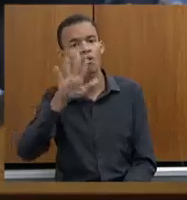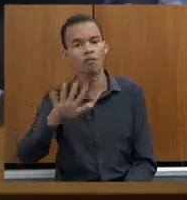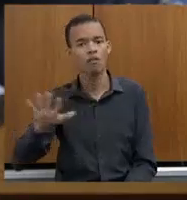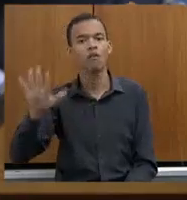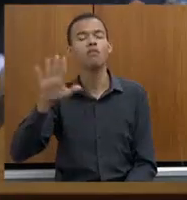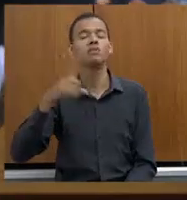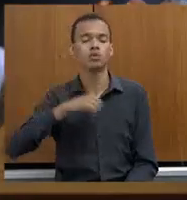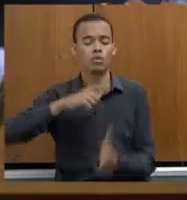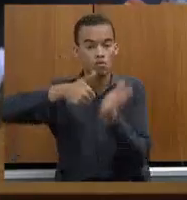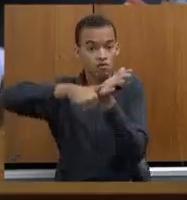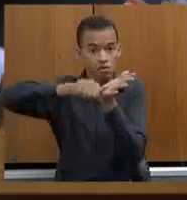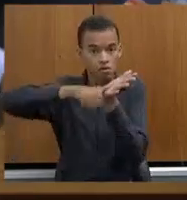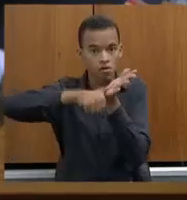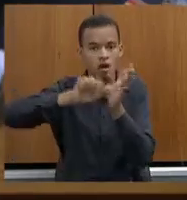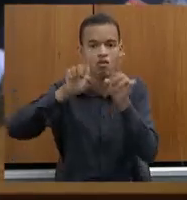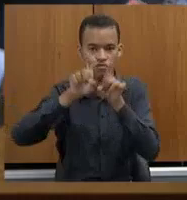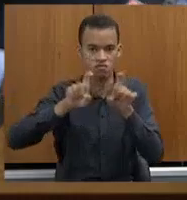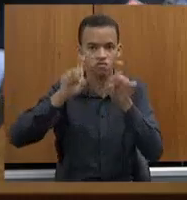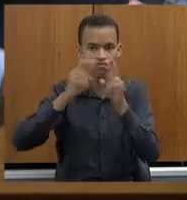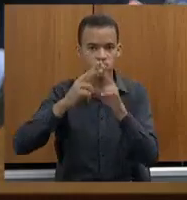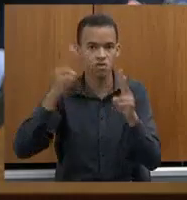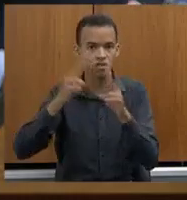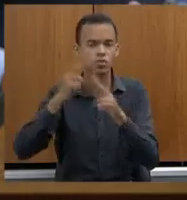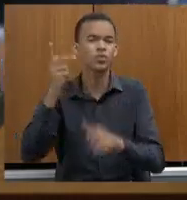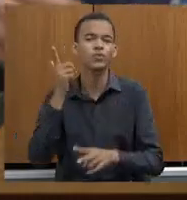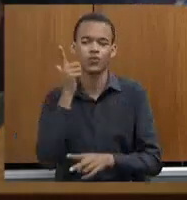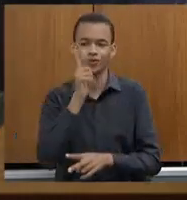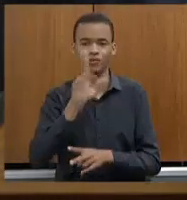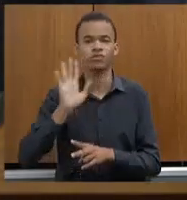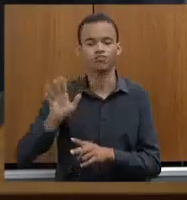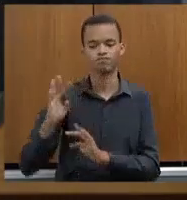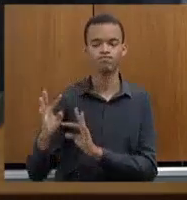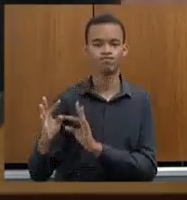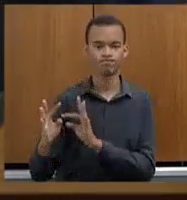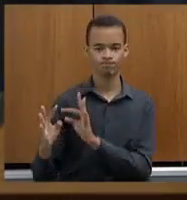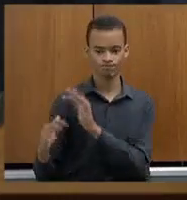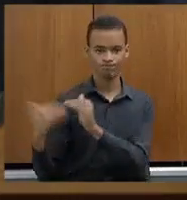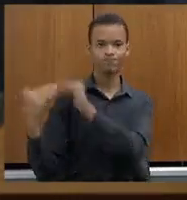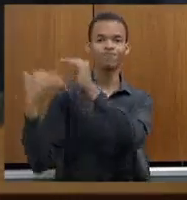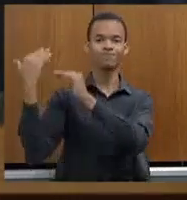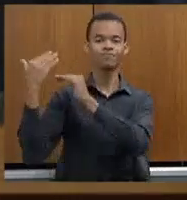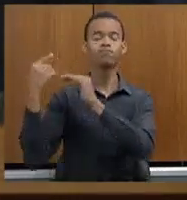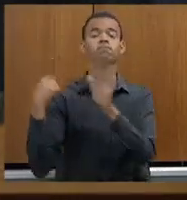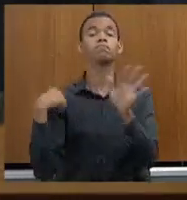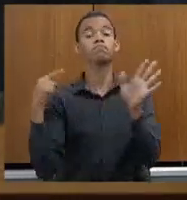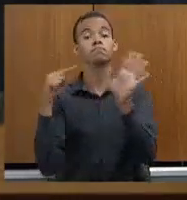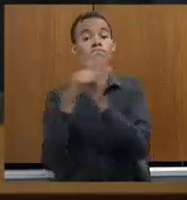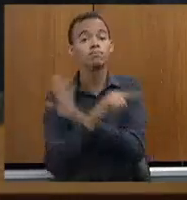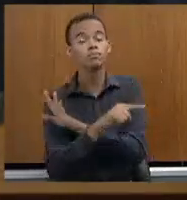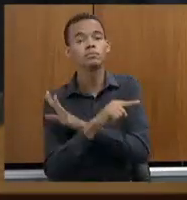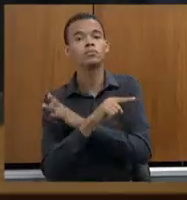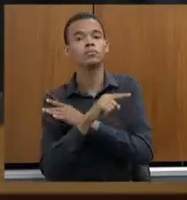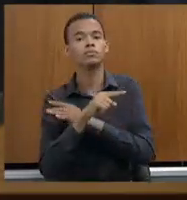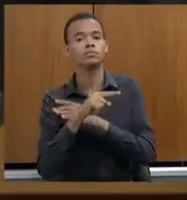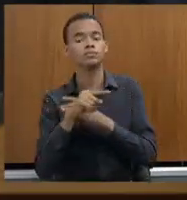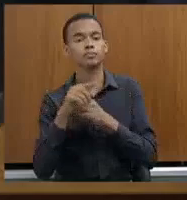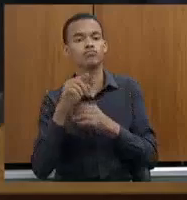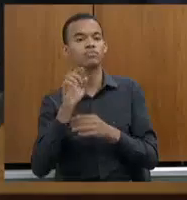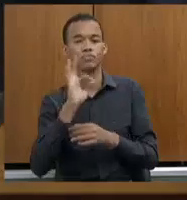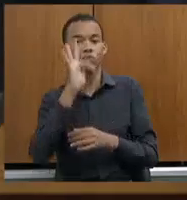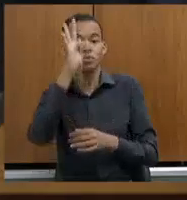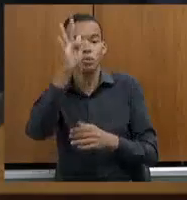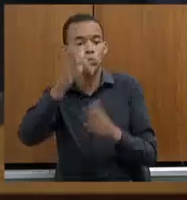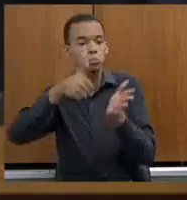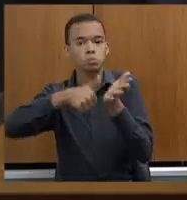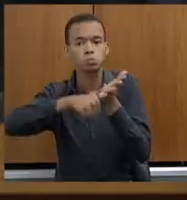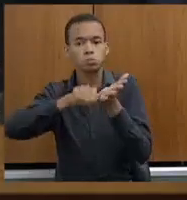levando essa melhoria e eu queria que o senhor explicasse o alcance que isso vai ter, porque isso faz